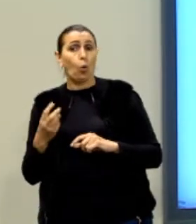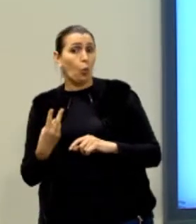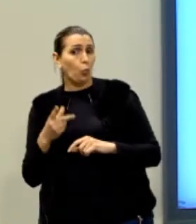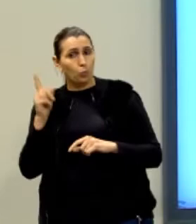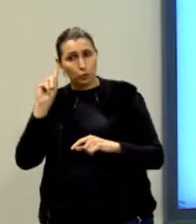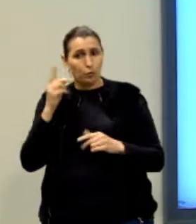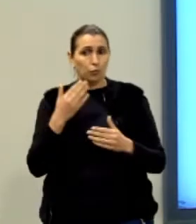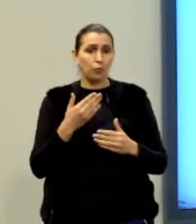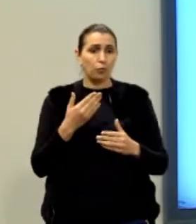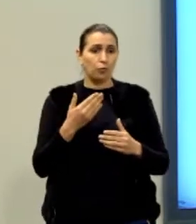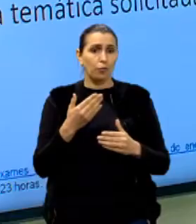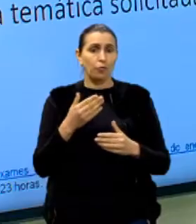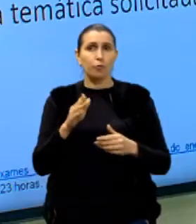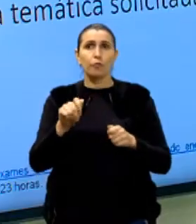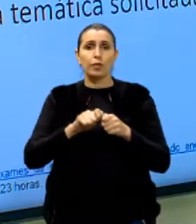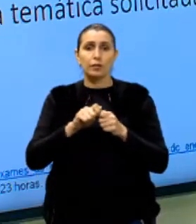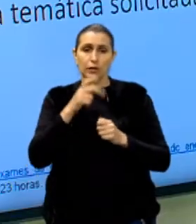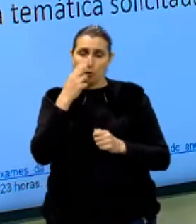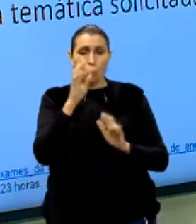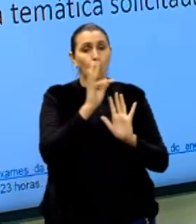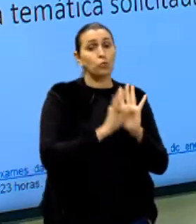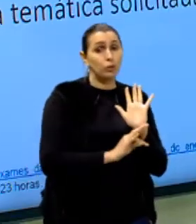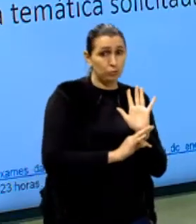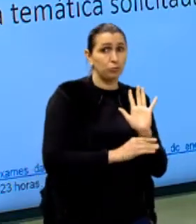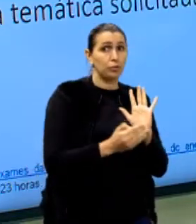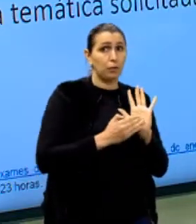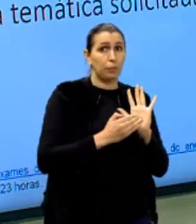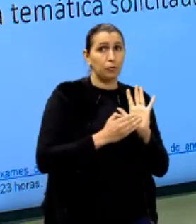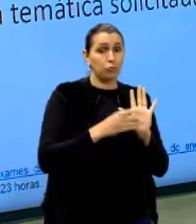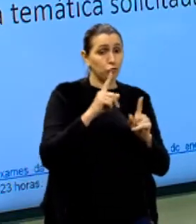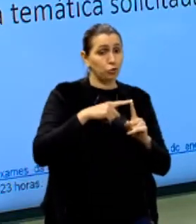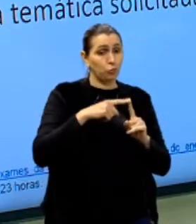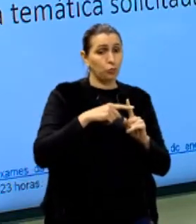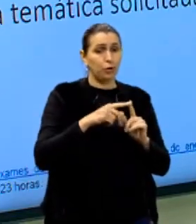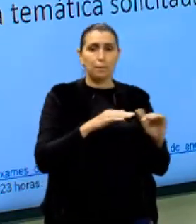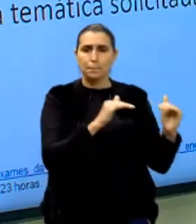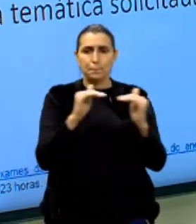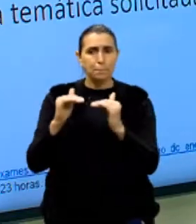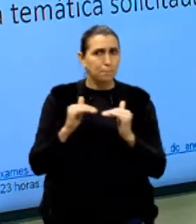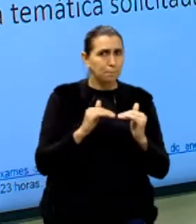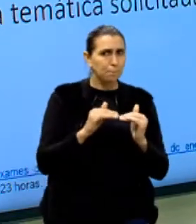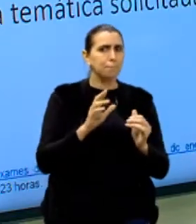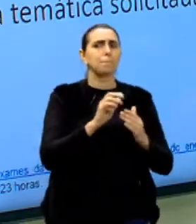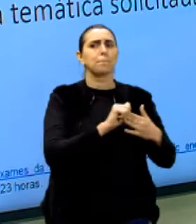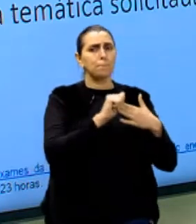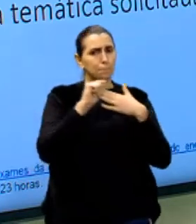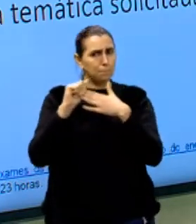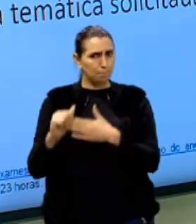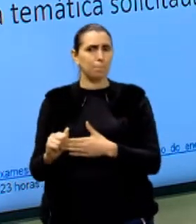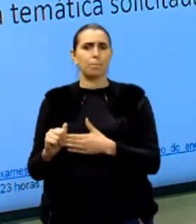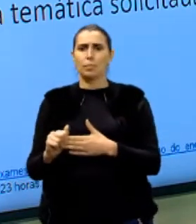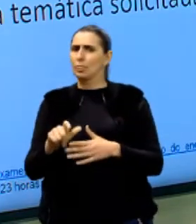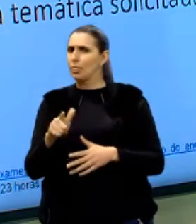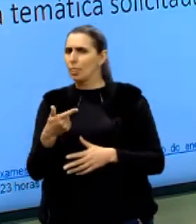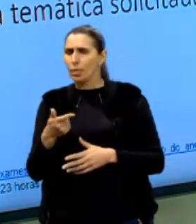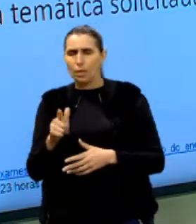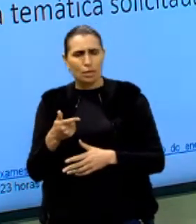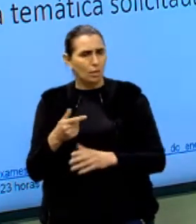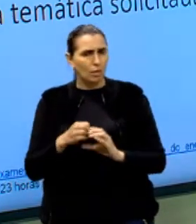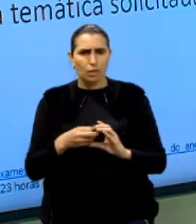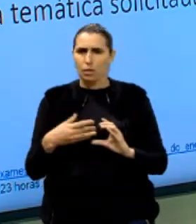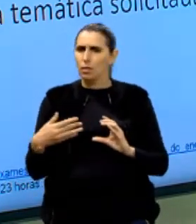não atender à tipologia textual, tá? Então o padrão ele tem que ser seguido, tá? É quando não tem nenhum